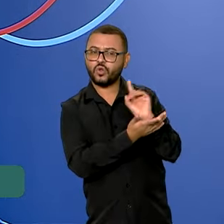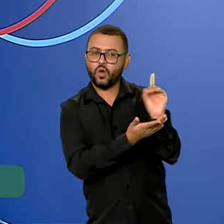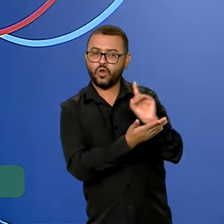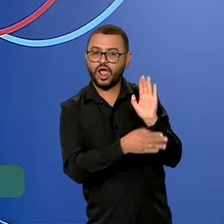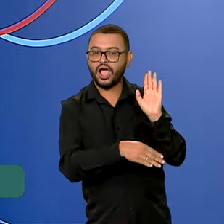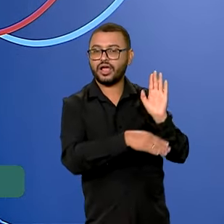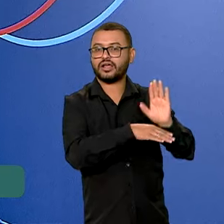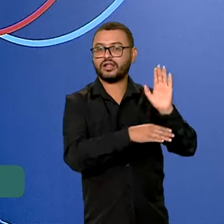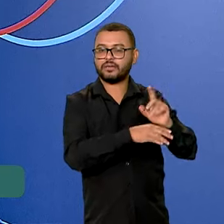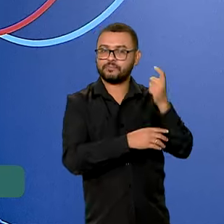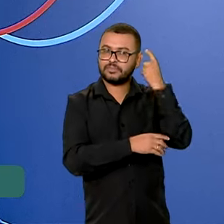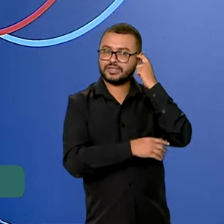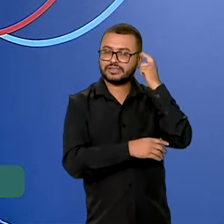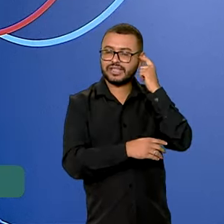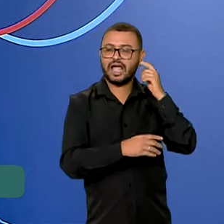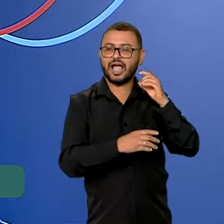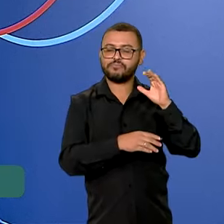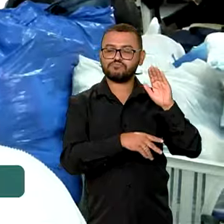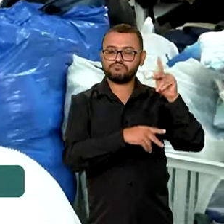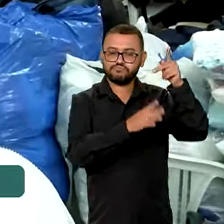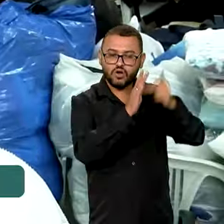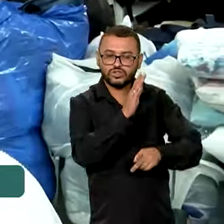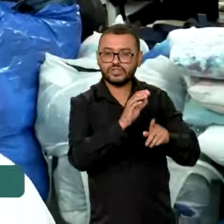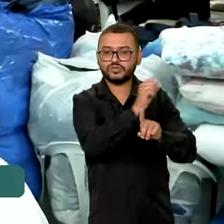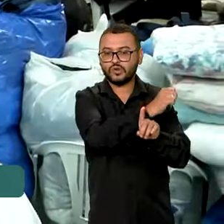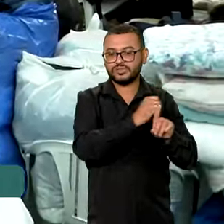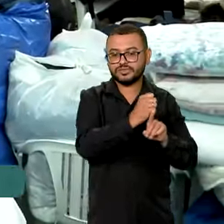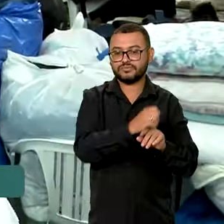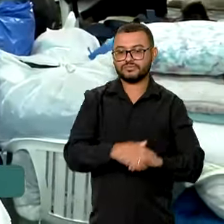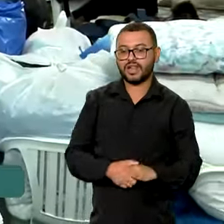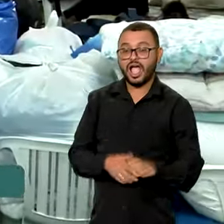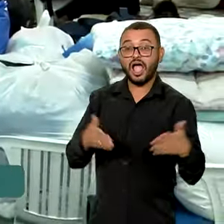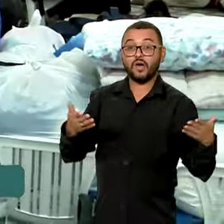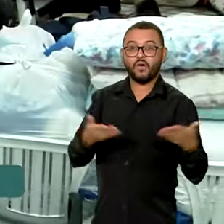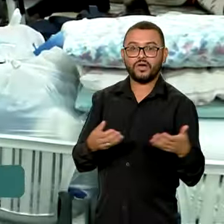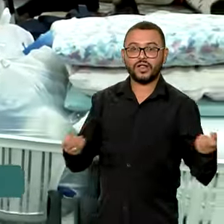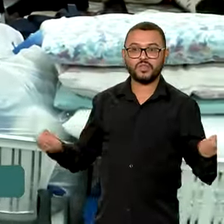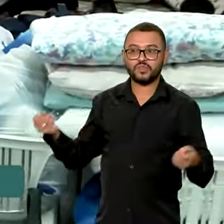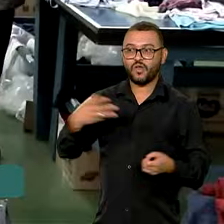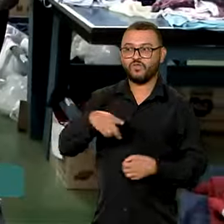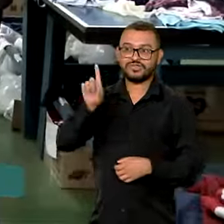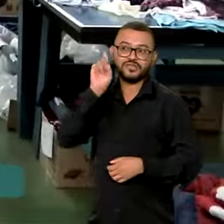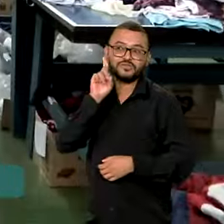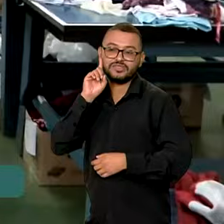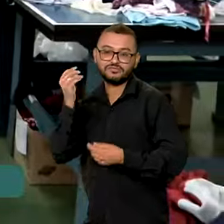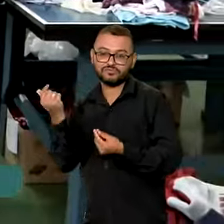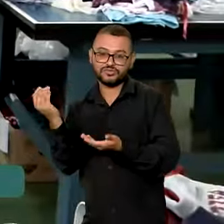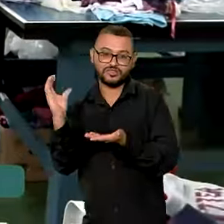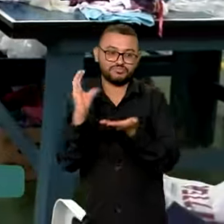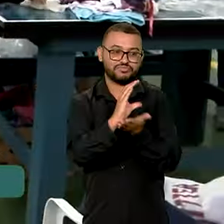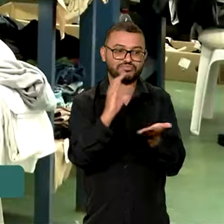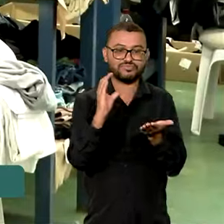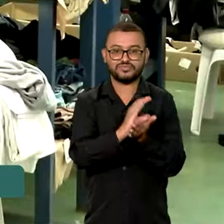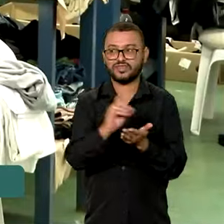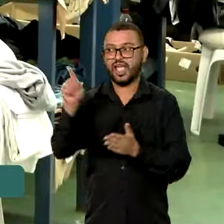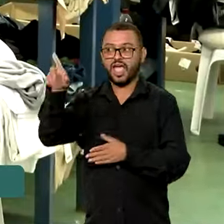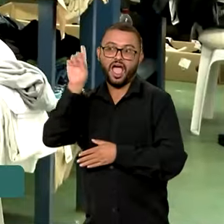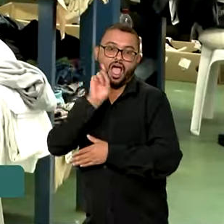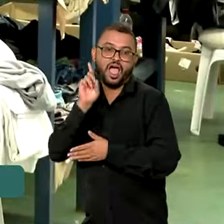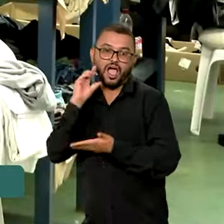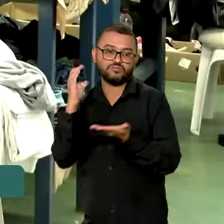apoio a projetos sociais. E a ajuda mais recente ao Brasil são as doações do governo